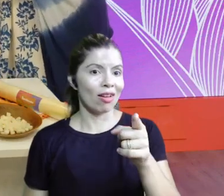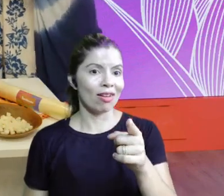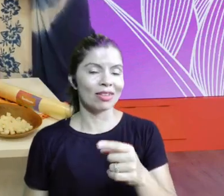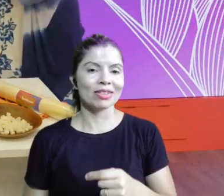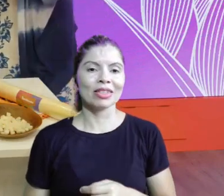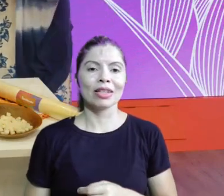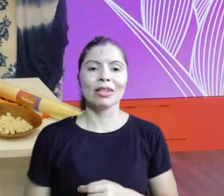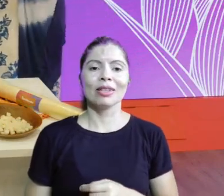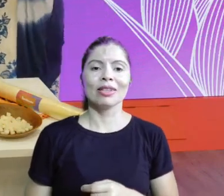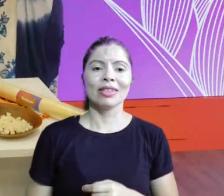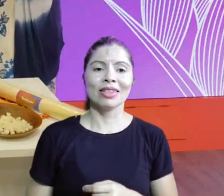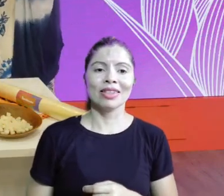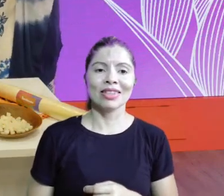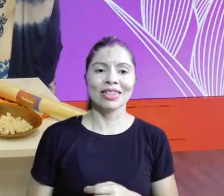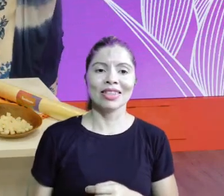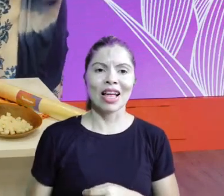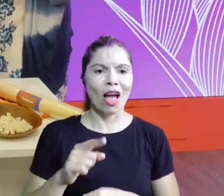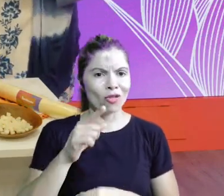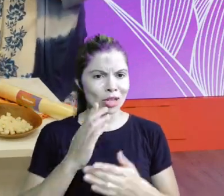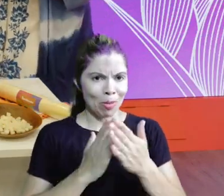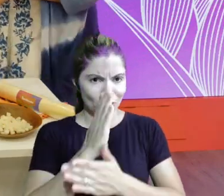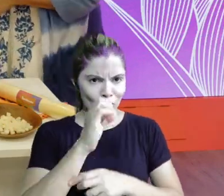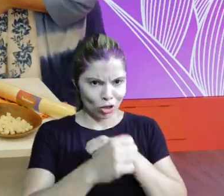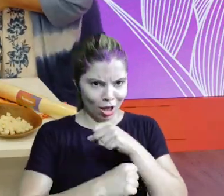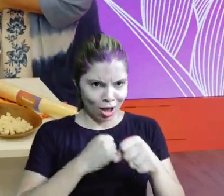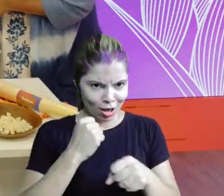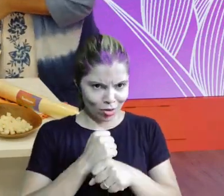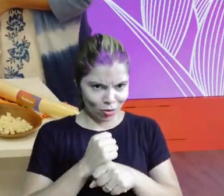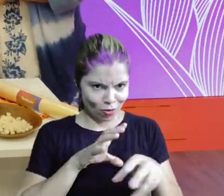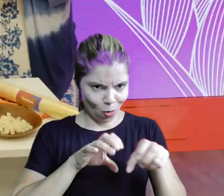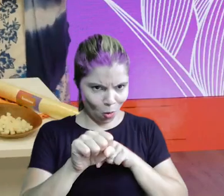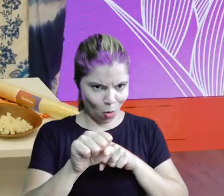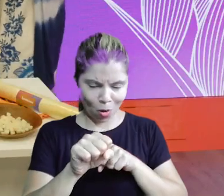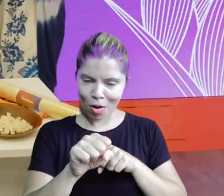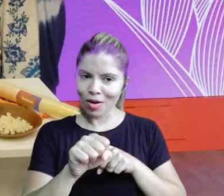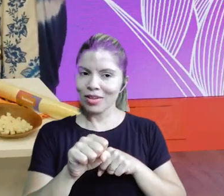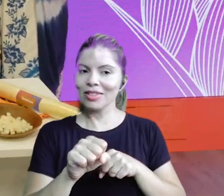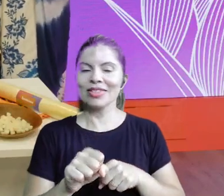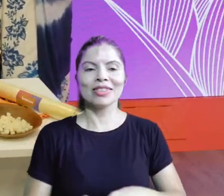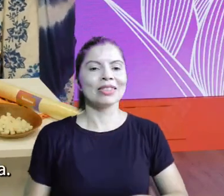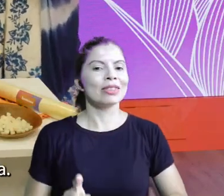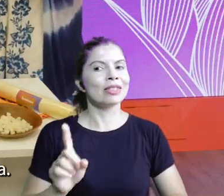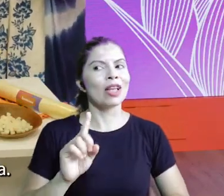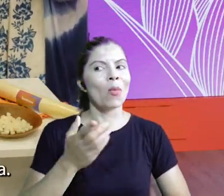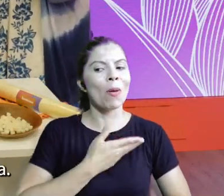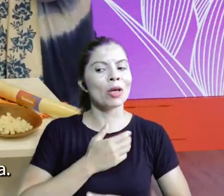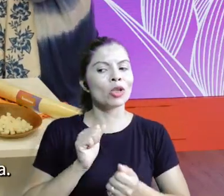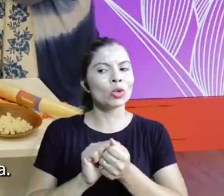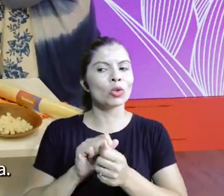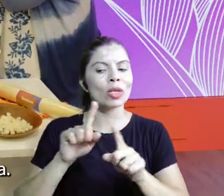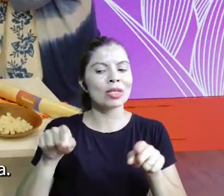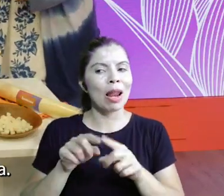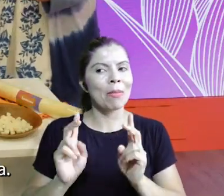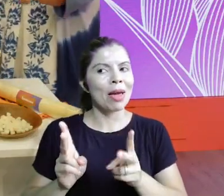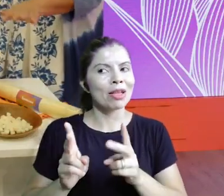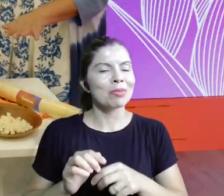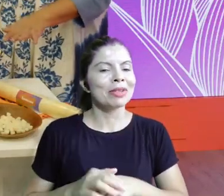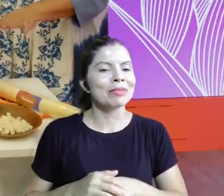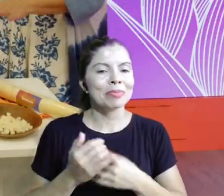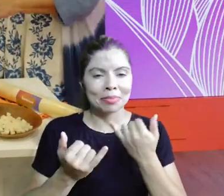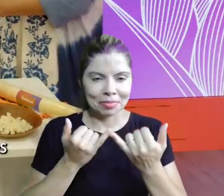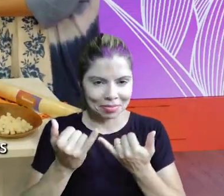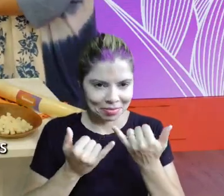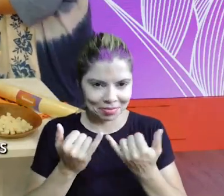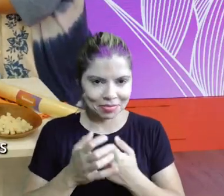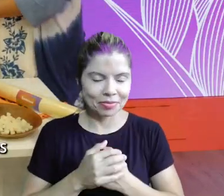claro já recebi A Lili não passou de ano não vai Tamo junto amiga na mesma sala O que tem aqui temos